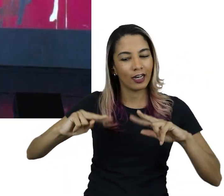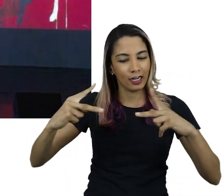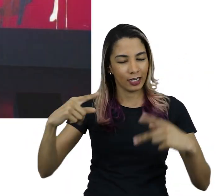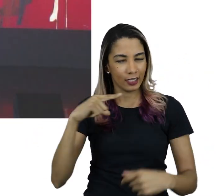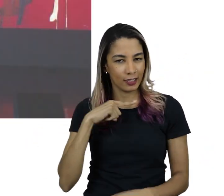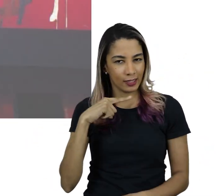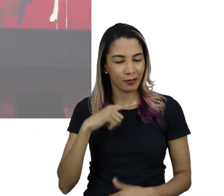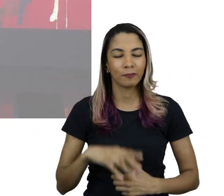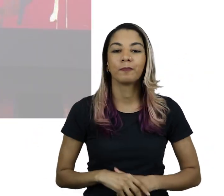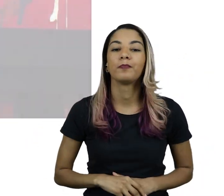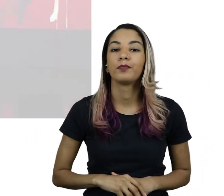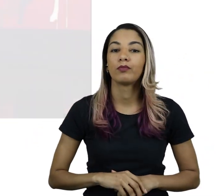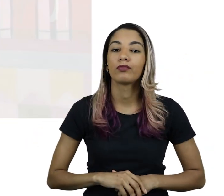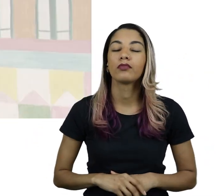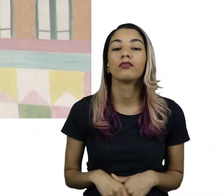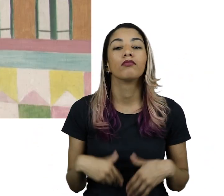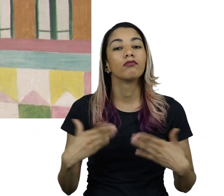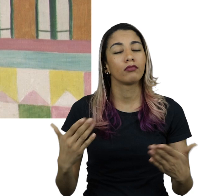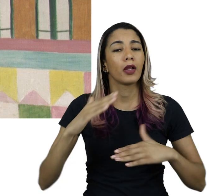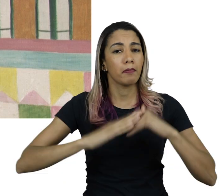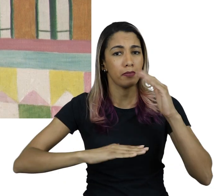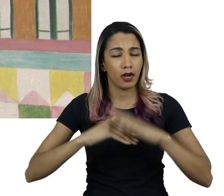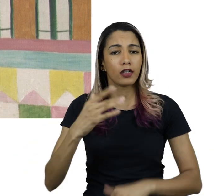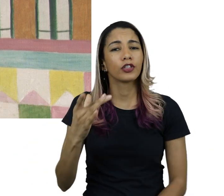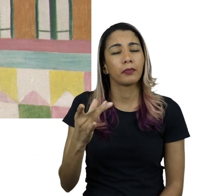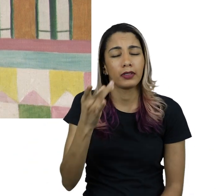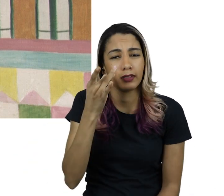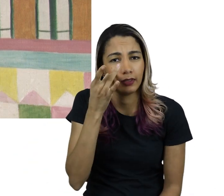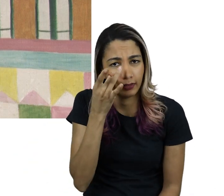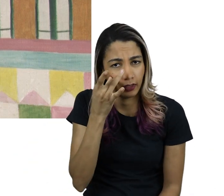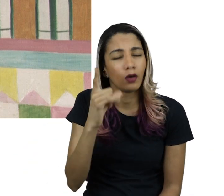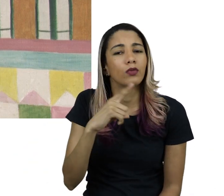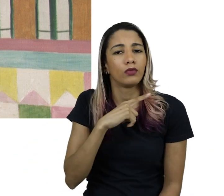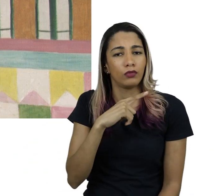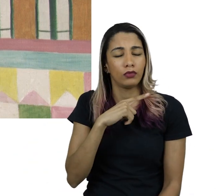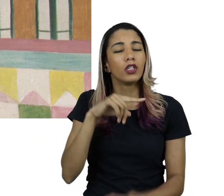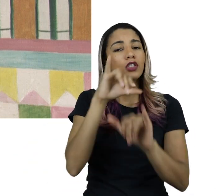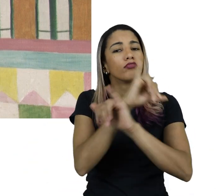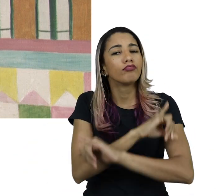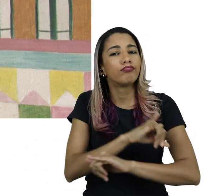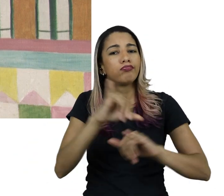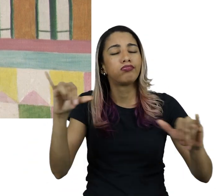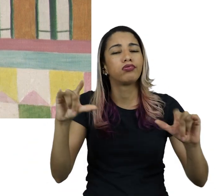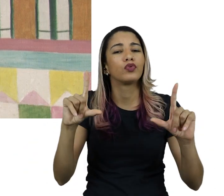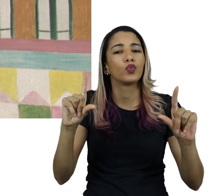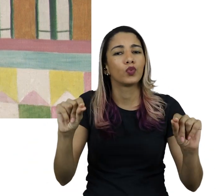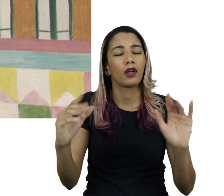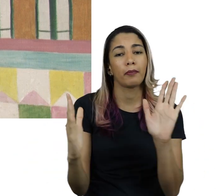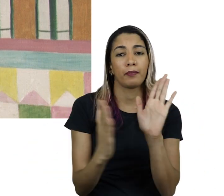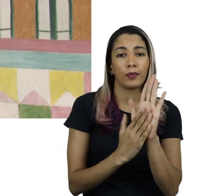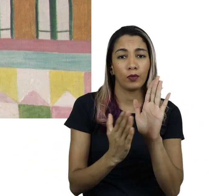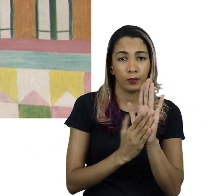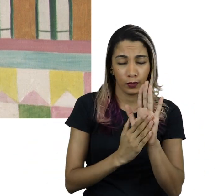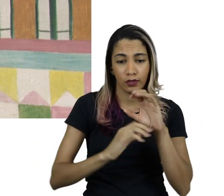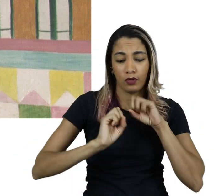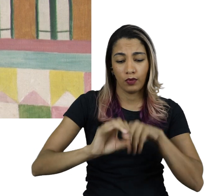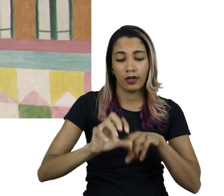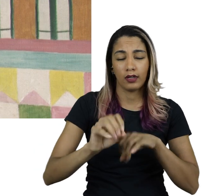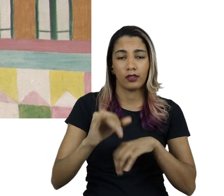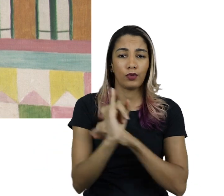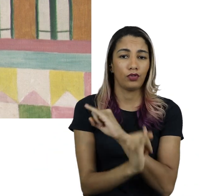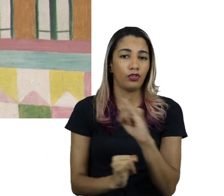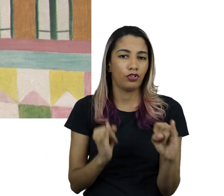Atualmente, além das atividades desenvolvidas presencialmente no museu, são divulgadas propostas